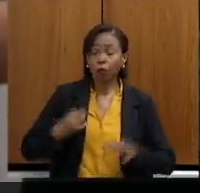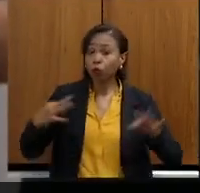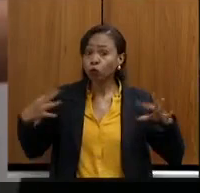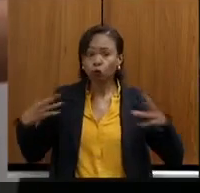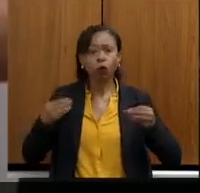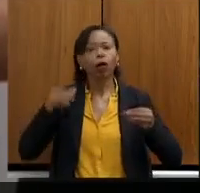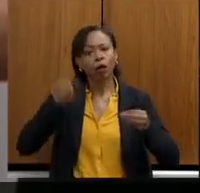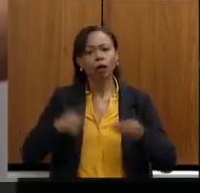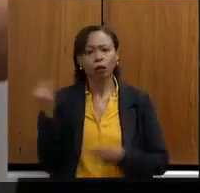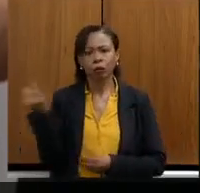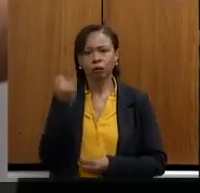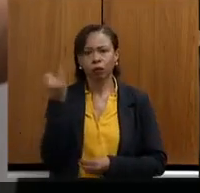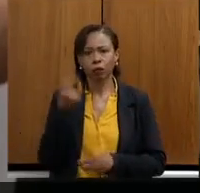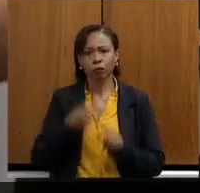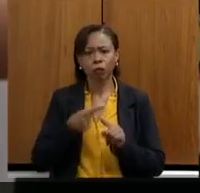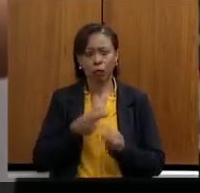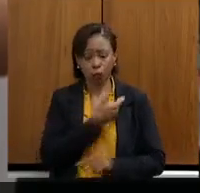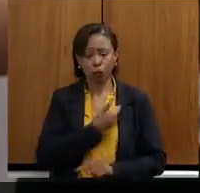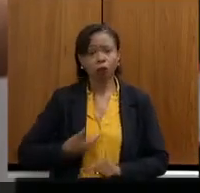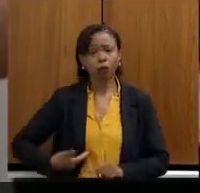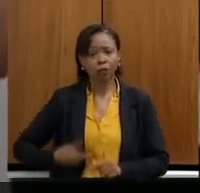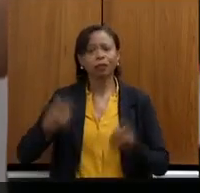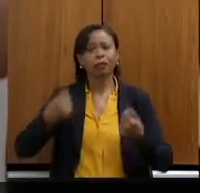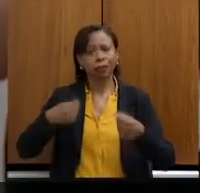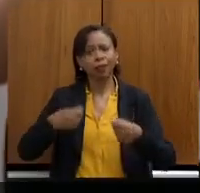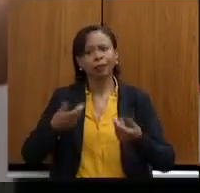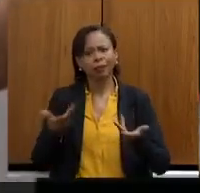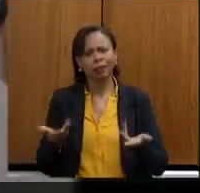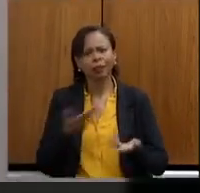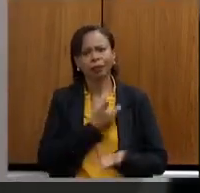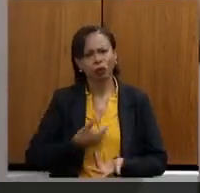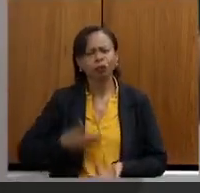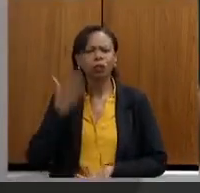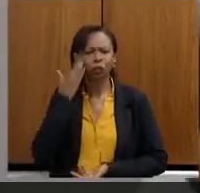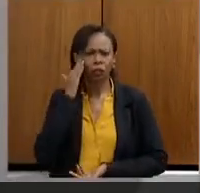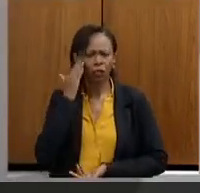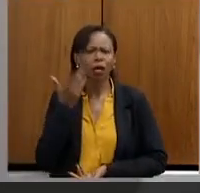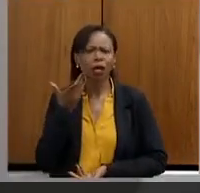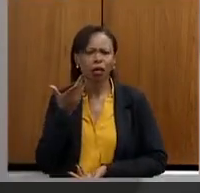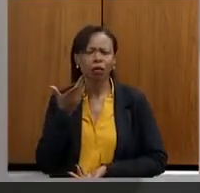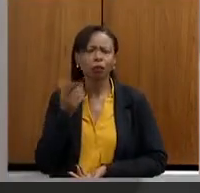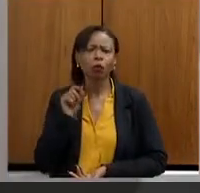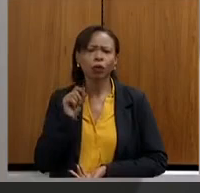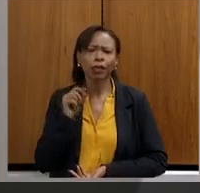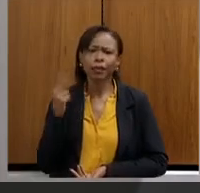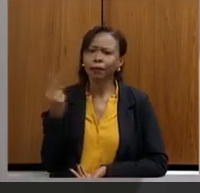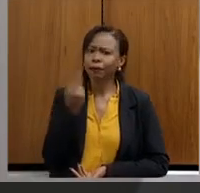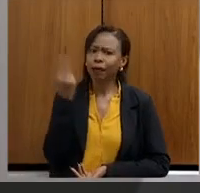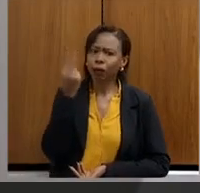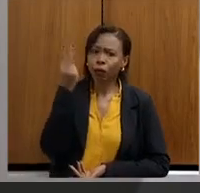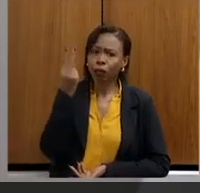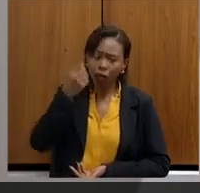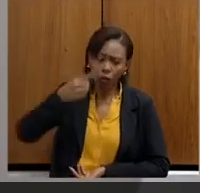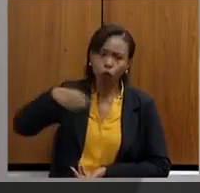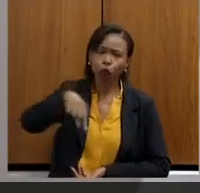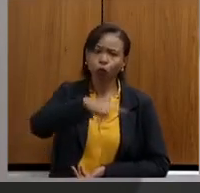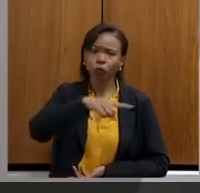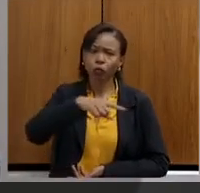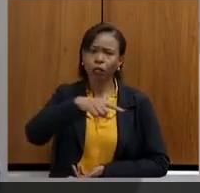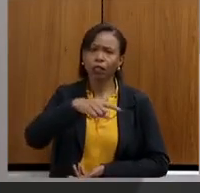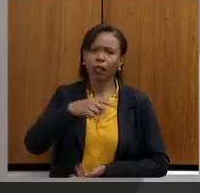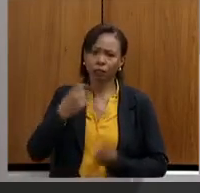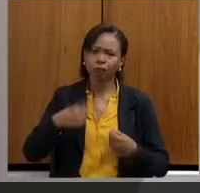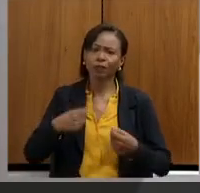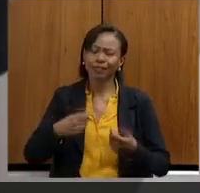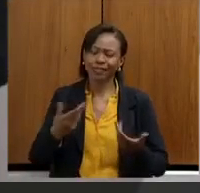fundamental. O governo realmente precisa, e já entende, a necessidade de melhor valorizá-los e eu tenho certeza que assim